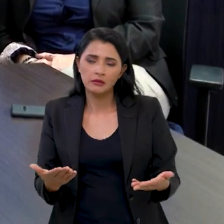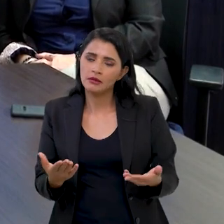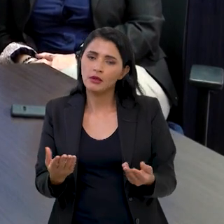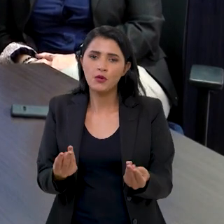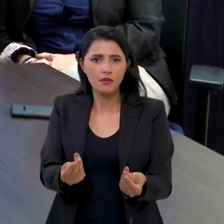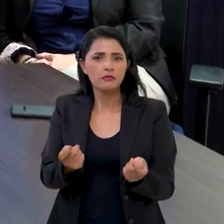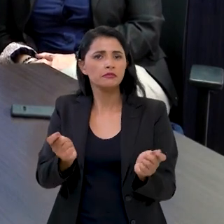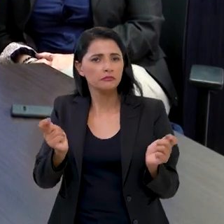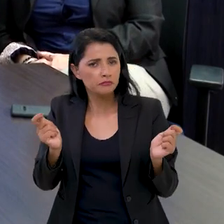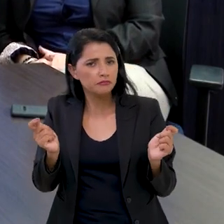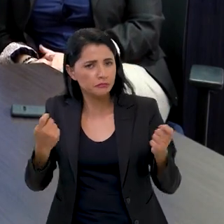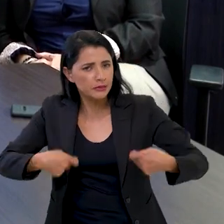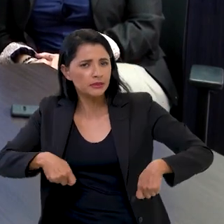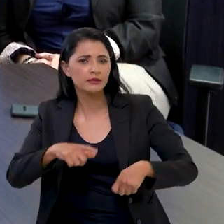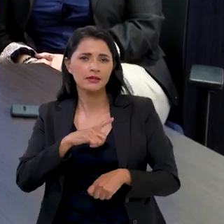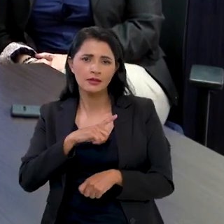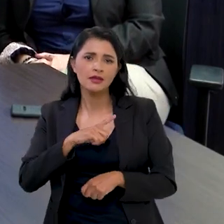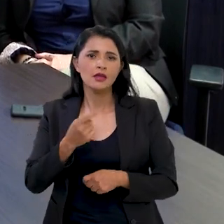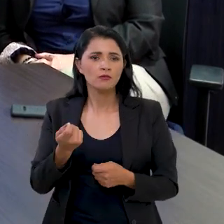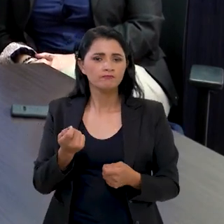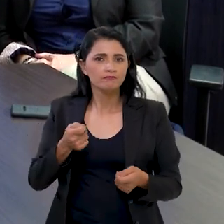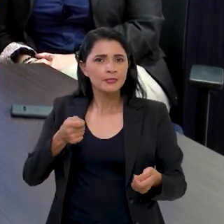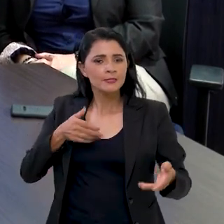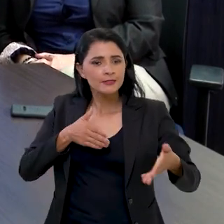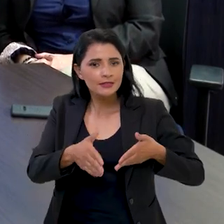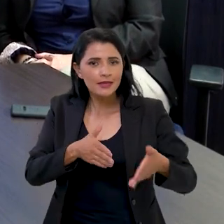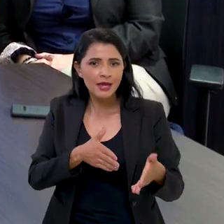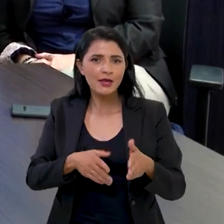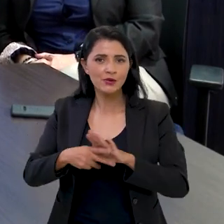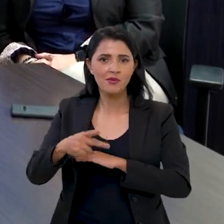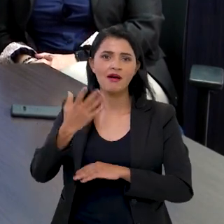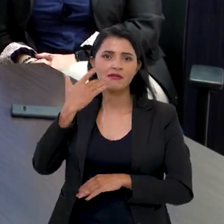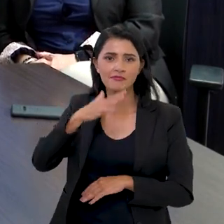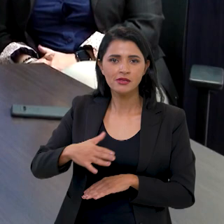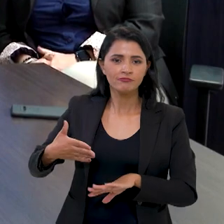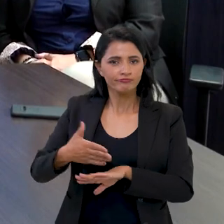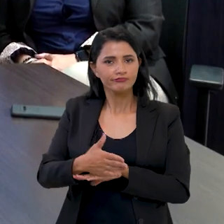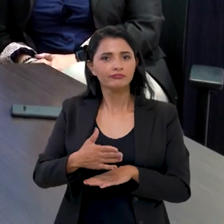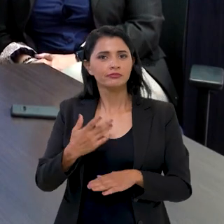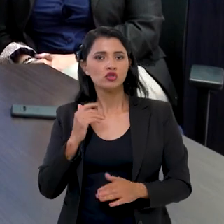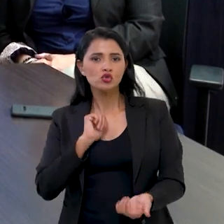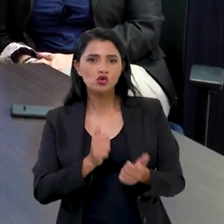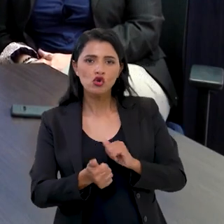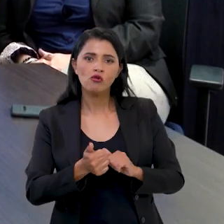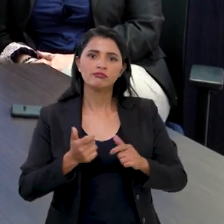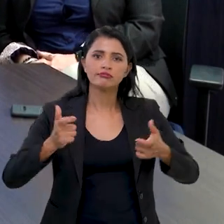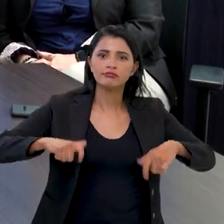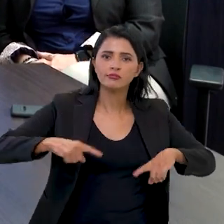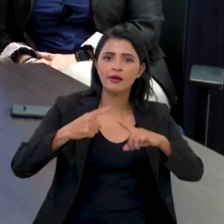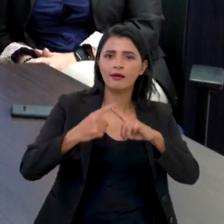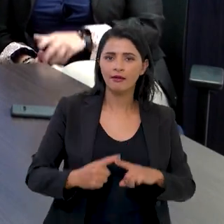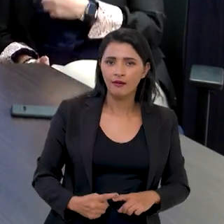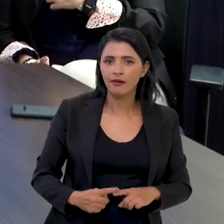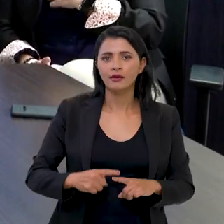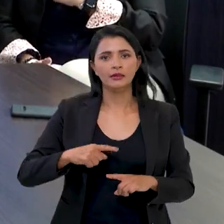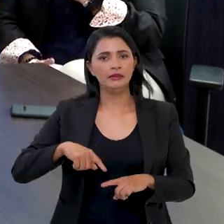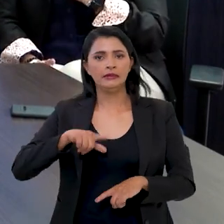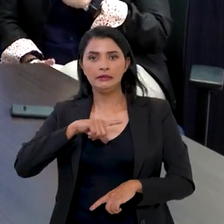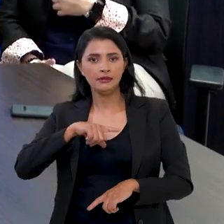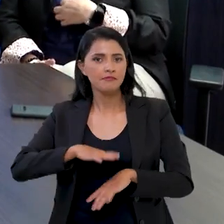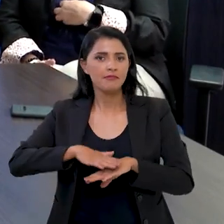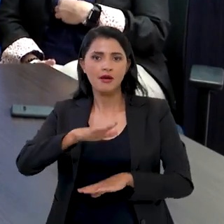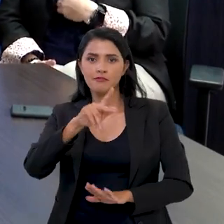é preciso ter mais acesso para as meninas jogarem, é preciso que haja